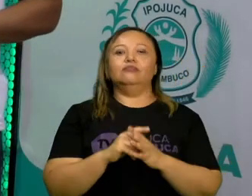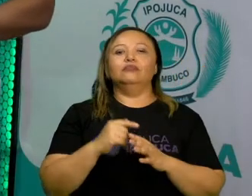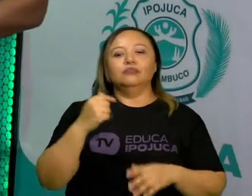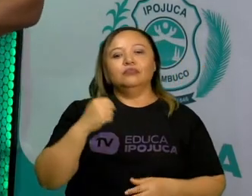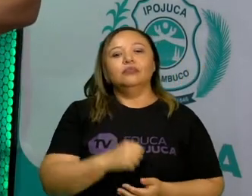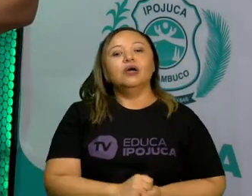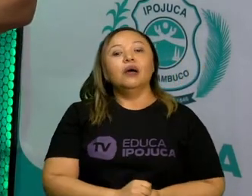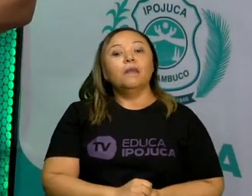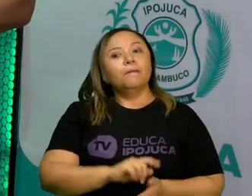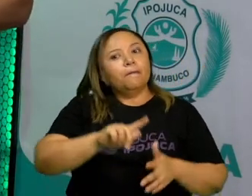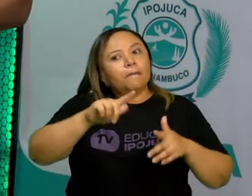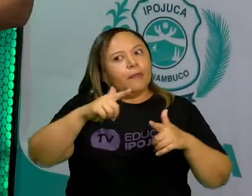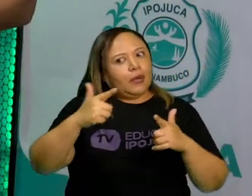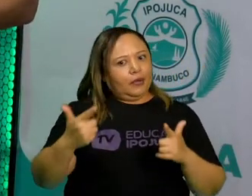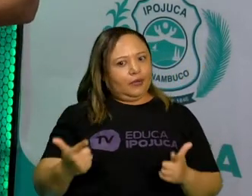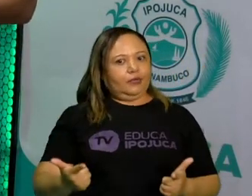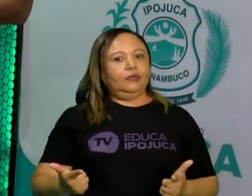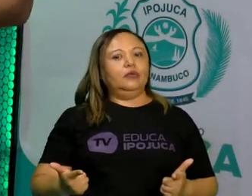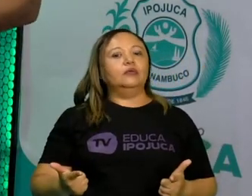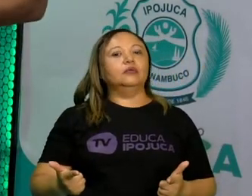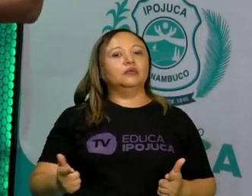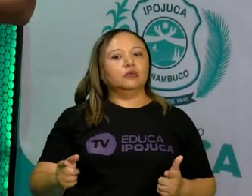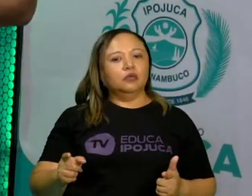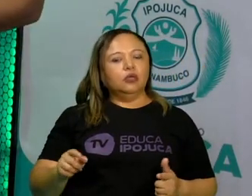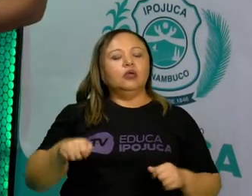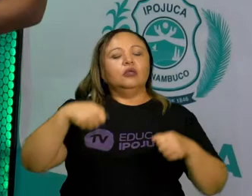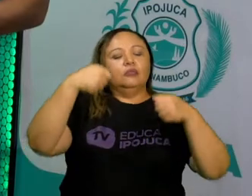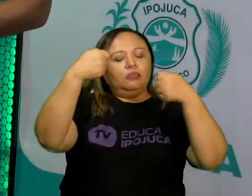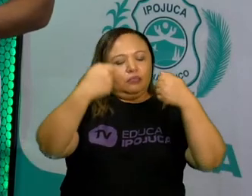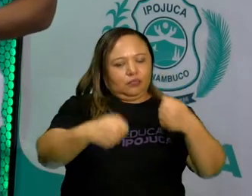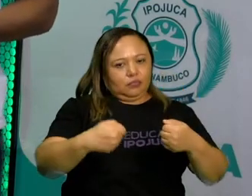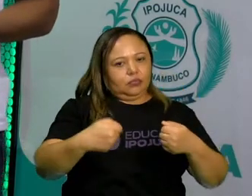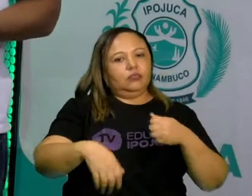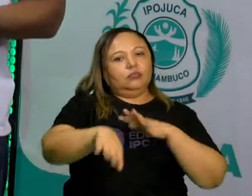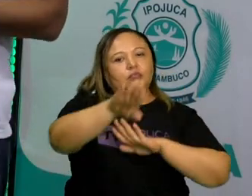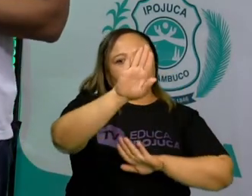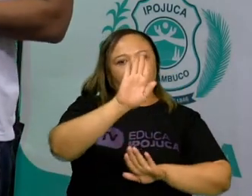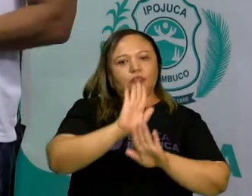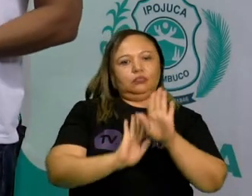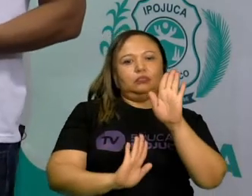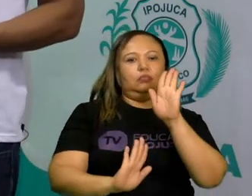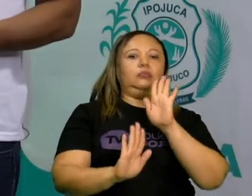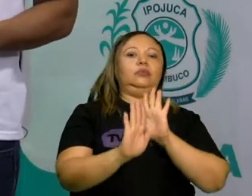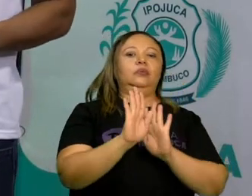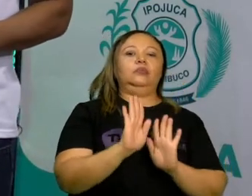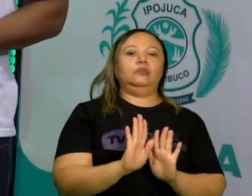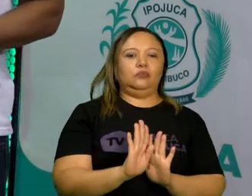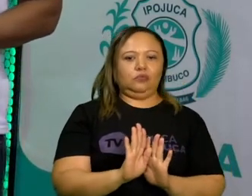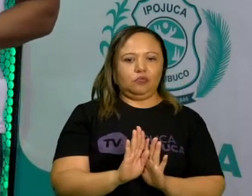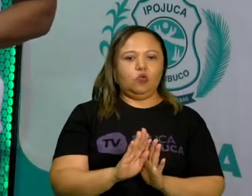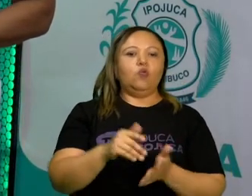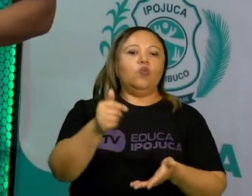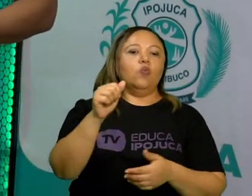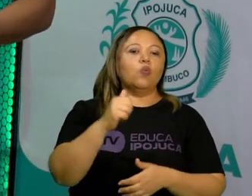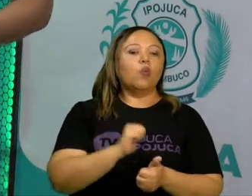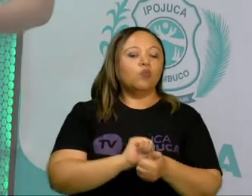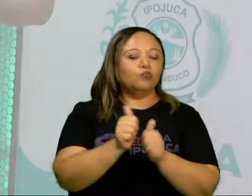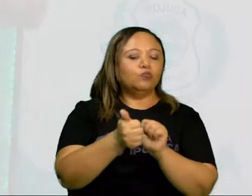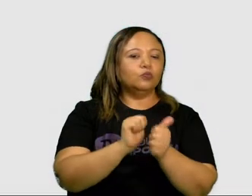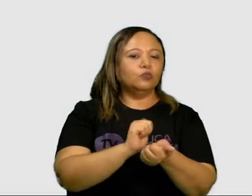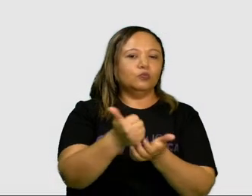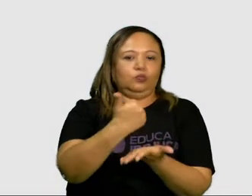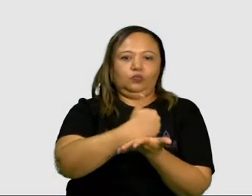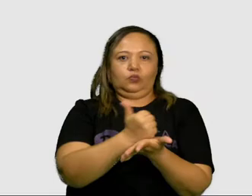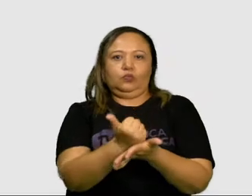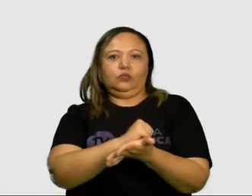também tem algumas precauções que a gente precisa ter. Como vocês podem ver aqui, o tempo